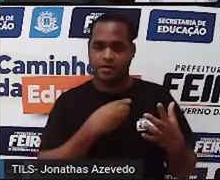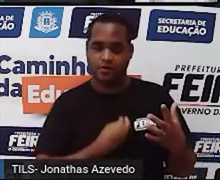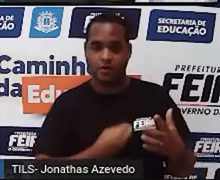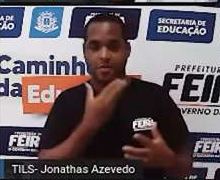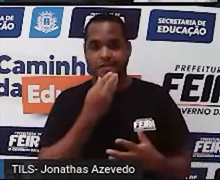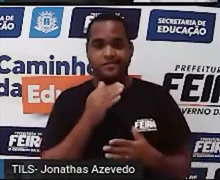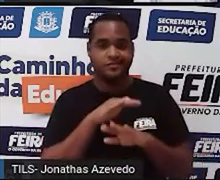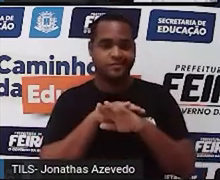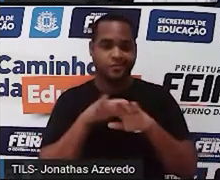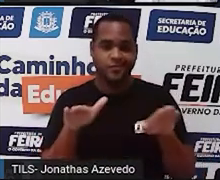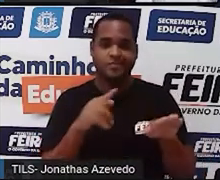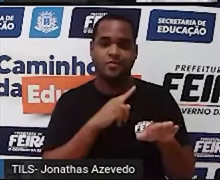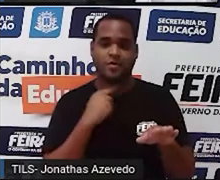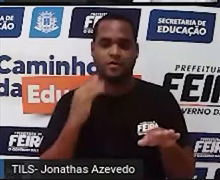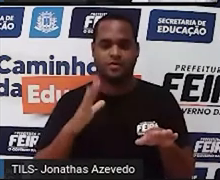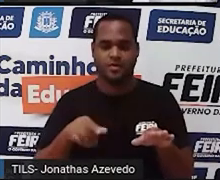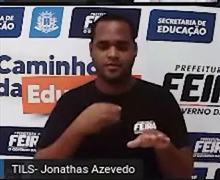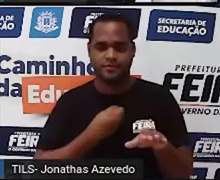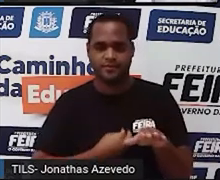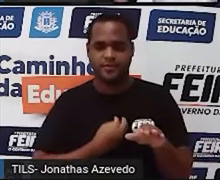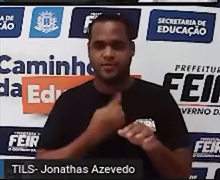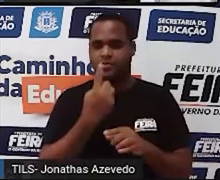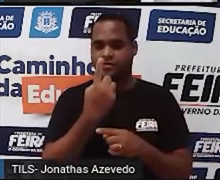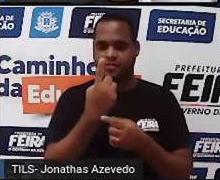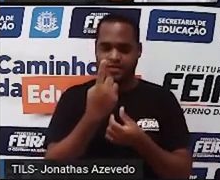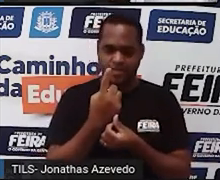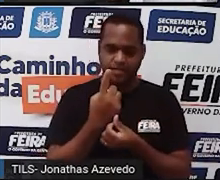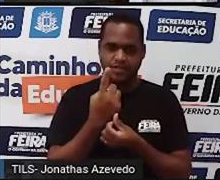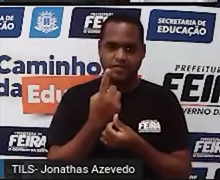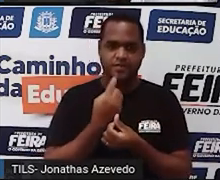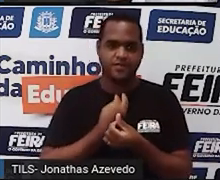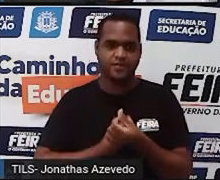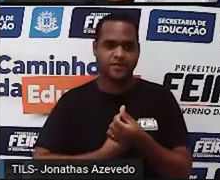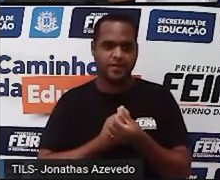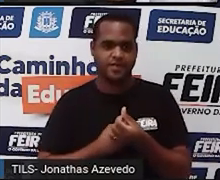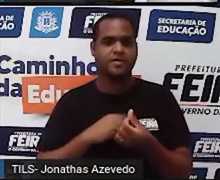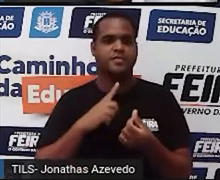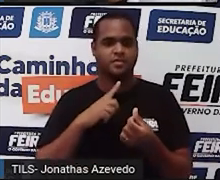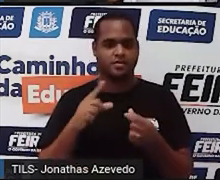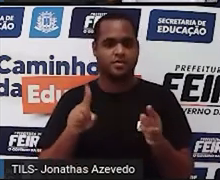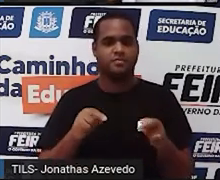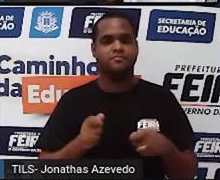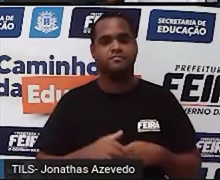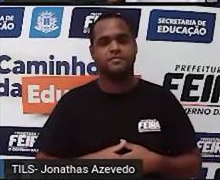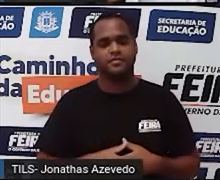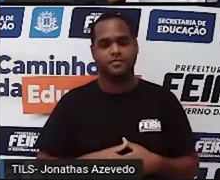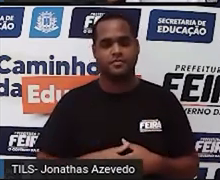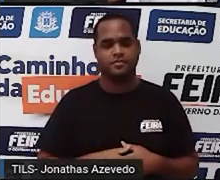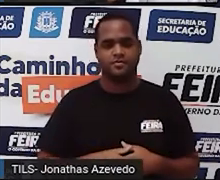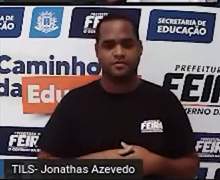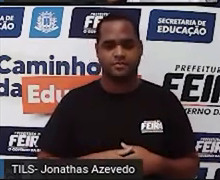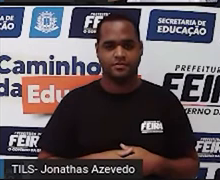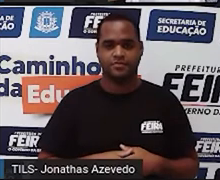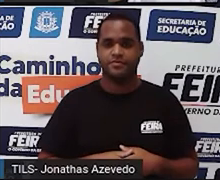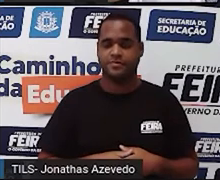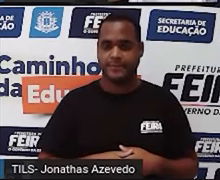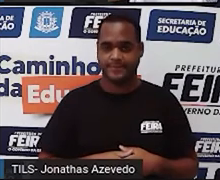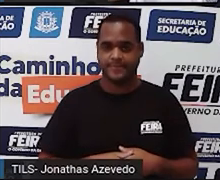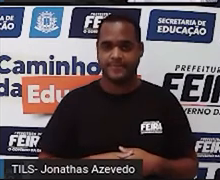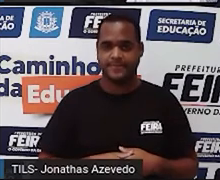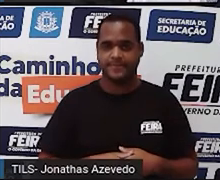o matemático que passou um sexto da sua vida como menino. seguindo no enigma,